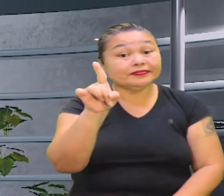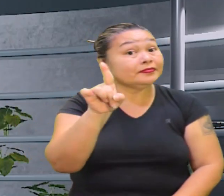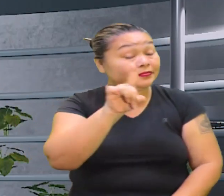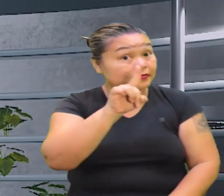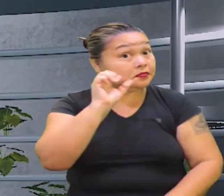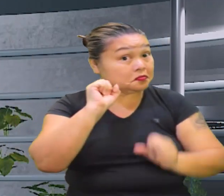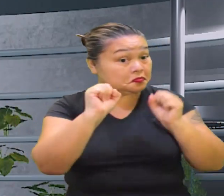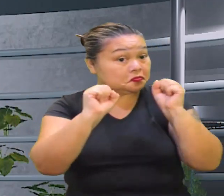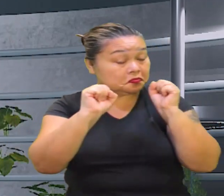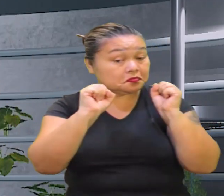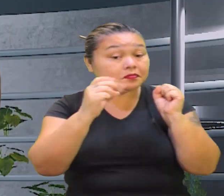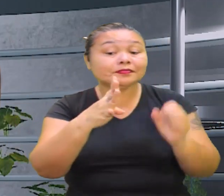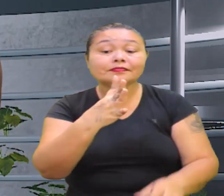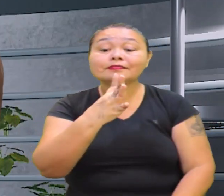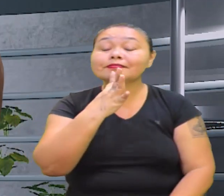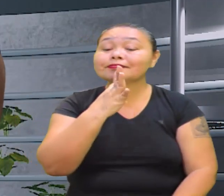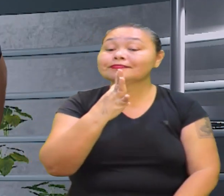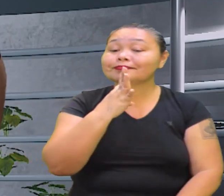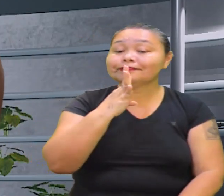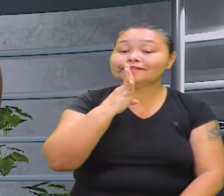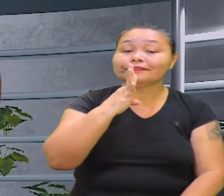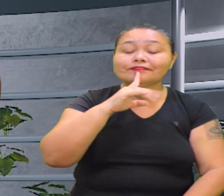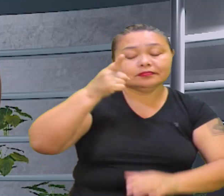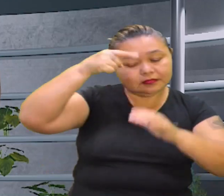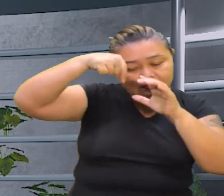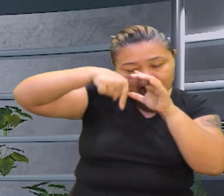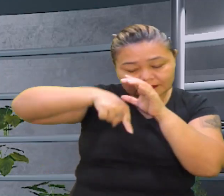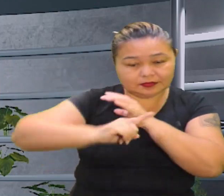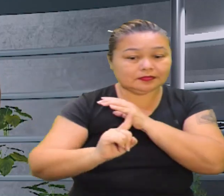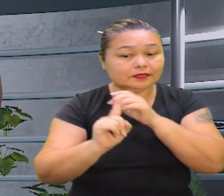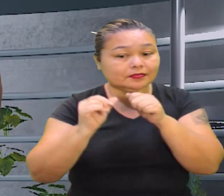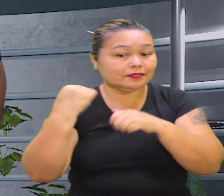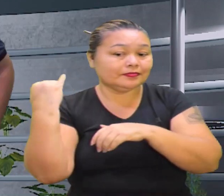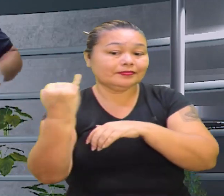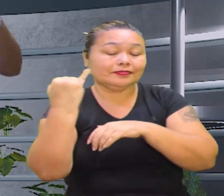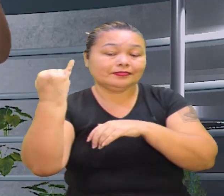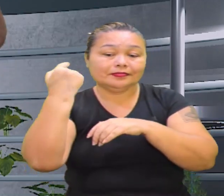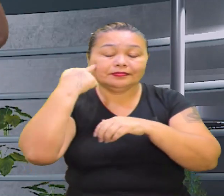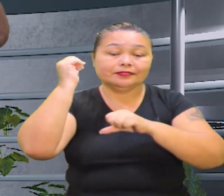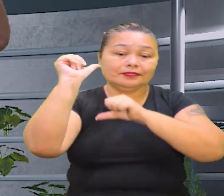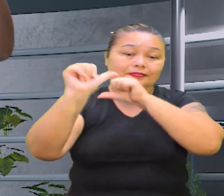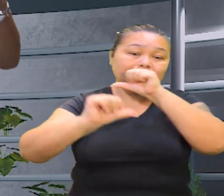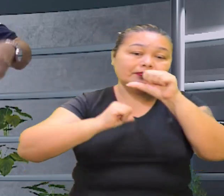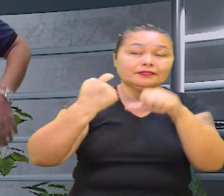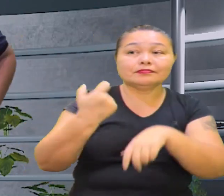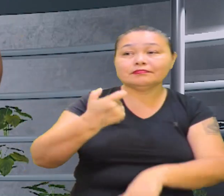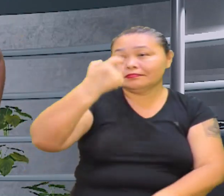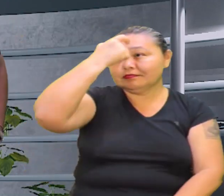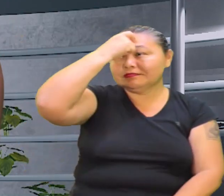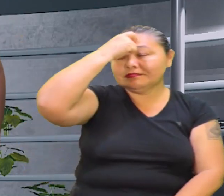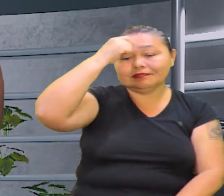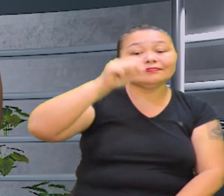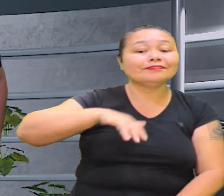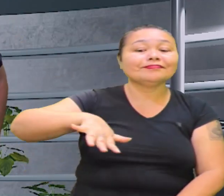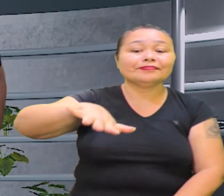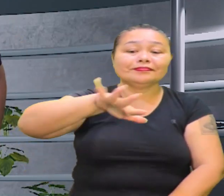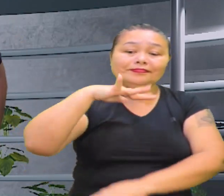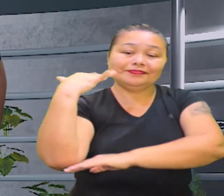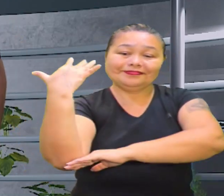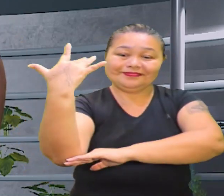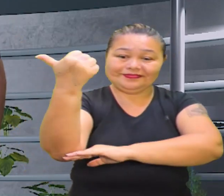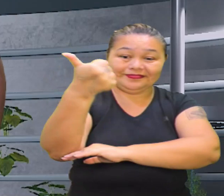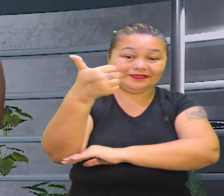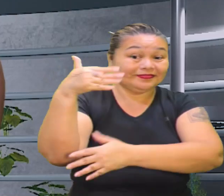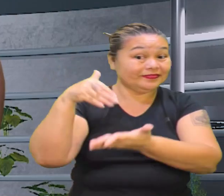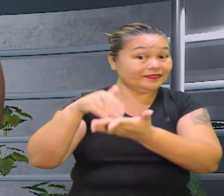você vai poder Conhecer mais a fundo Alguns pontos importantíssimos Pra essa mudança De consciência ambiental Beleza? Isso aí Até